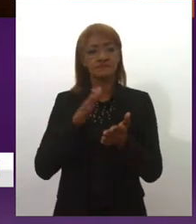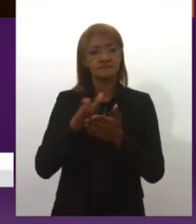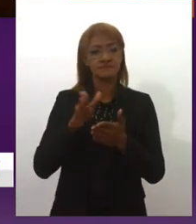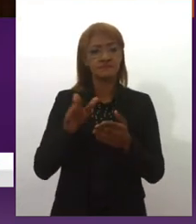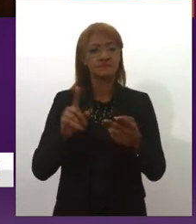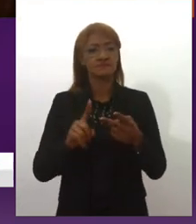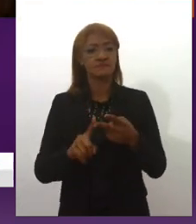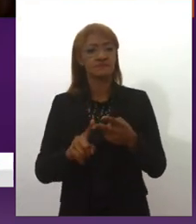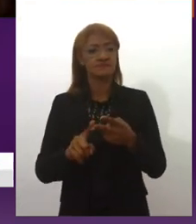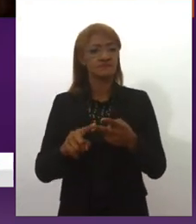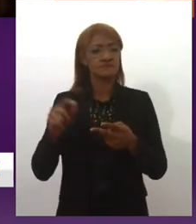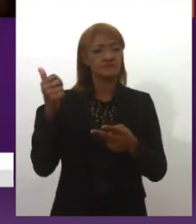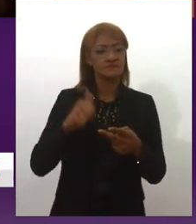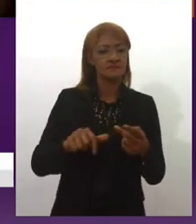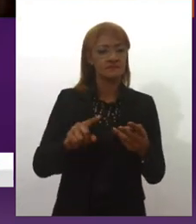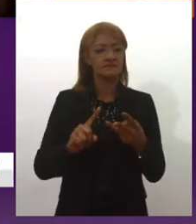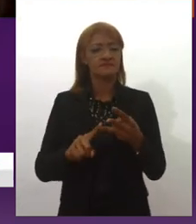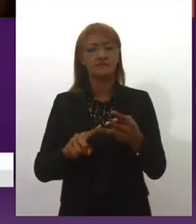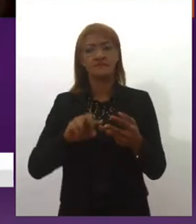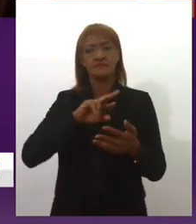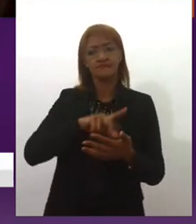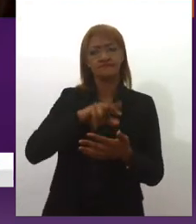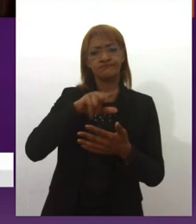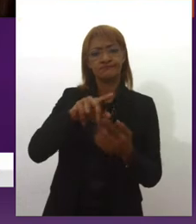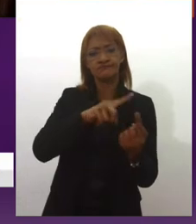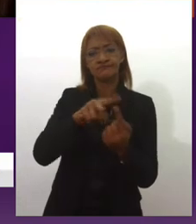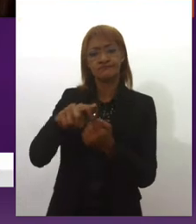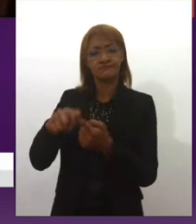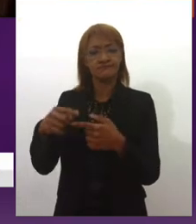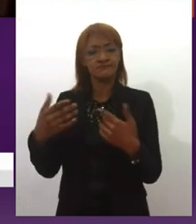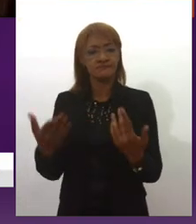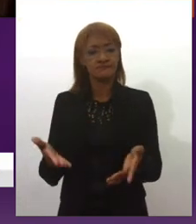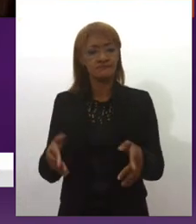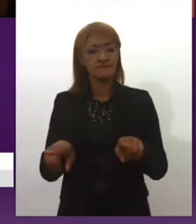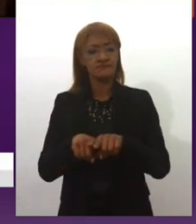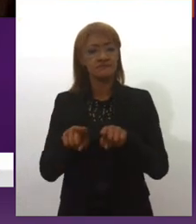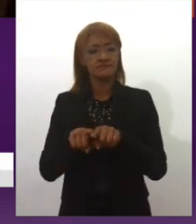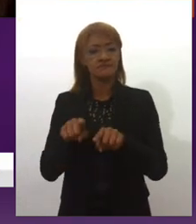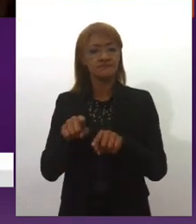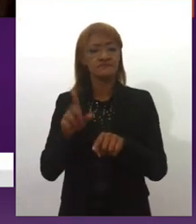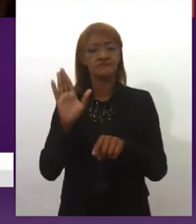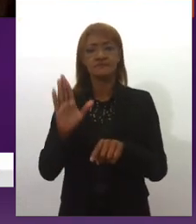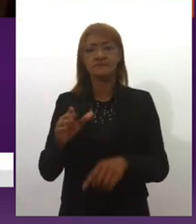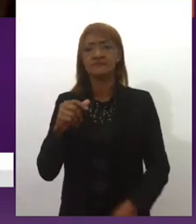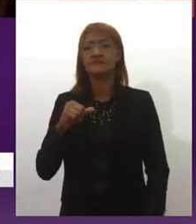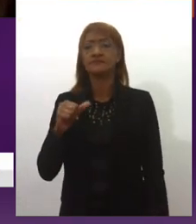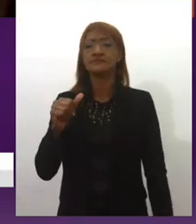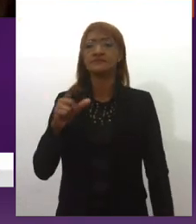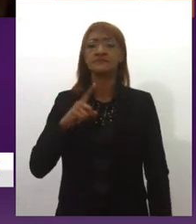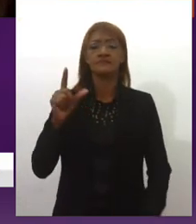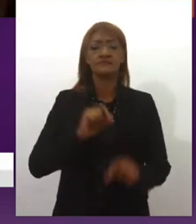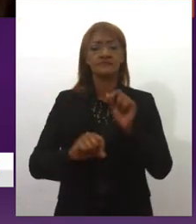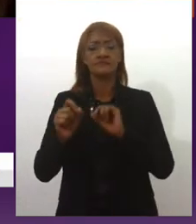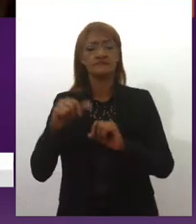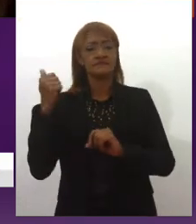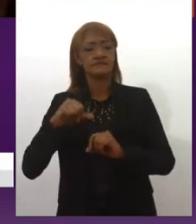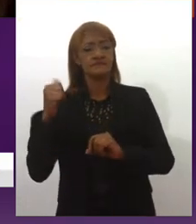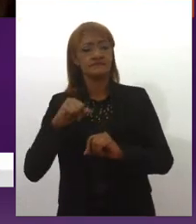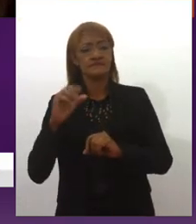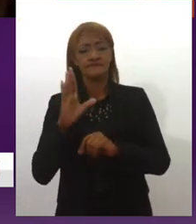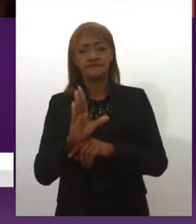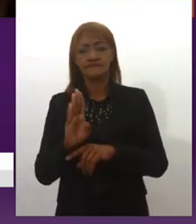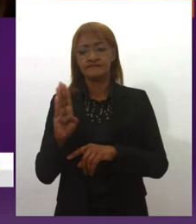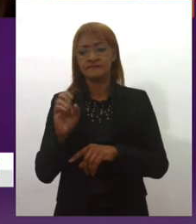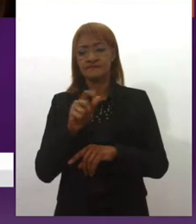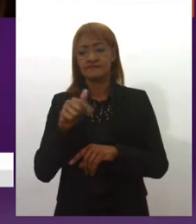Santander, bolsa não sei o quê, dentro da USP, também tem umas bolsas institucionais, o próprio instituto tem bolsa institucional,